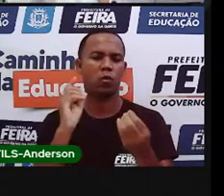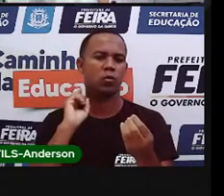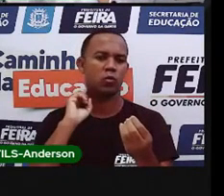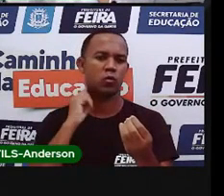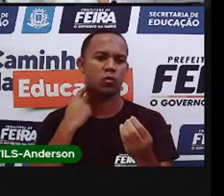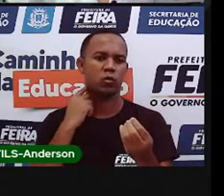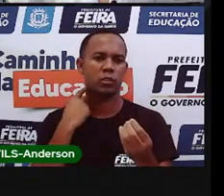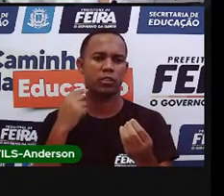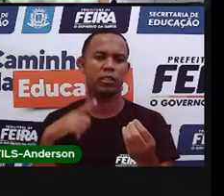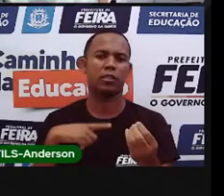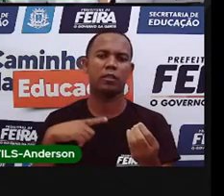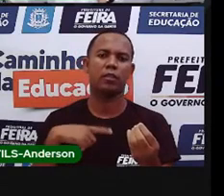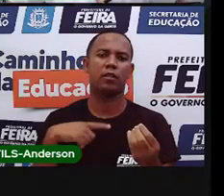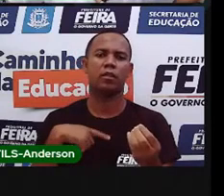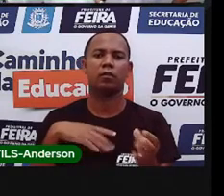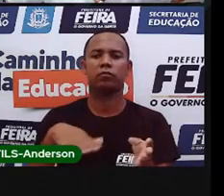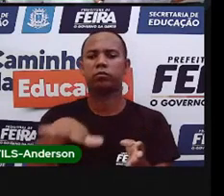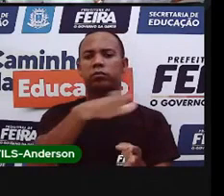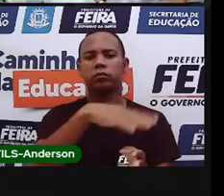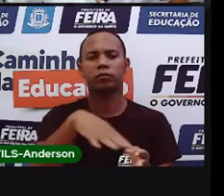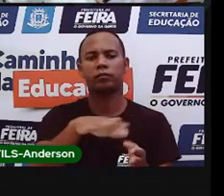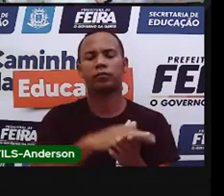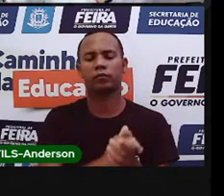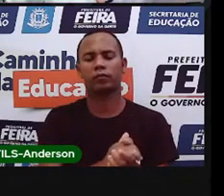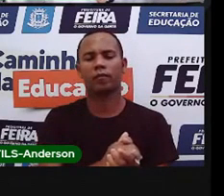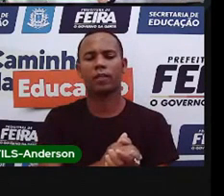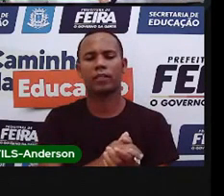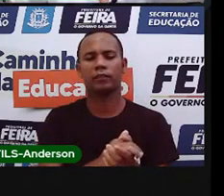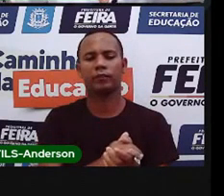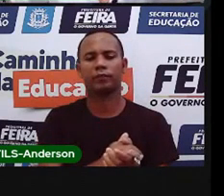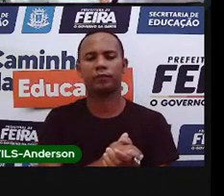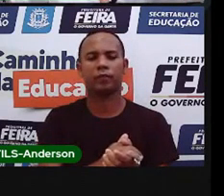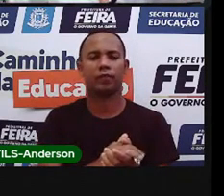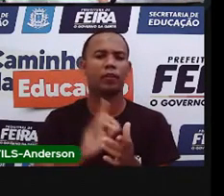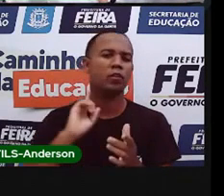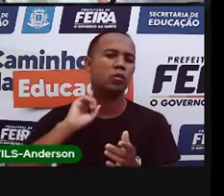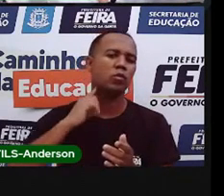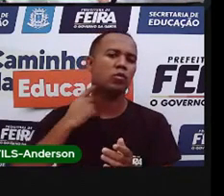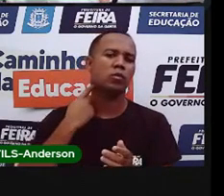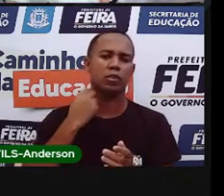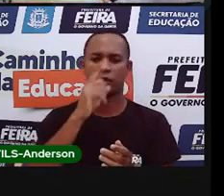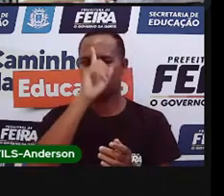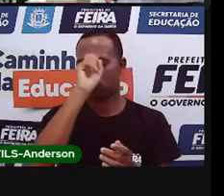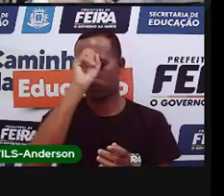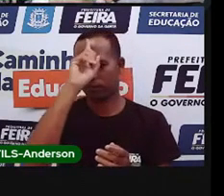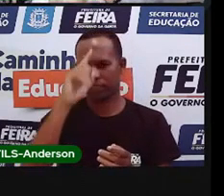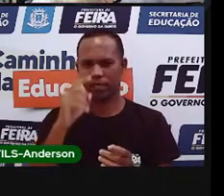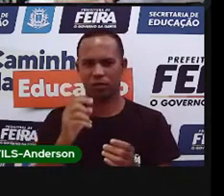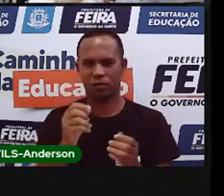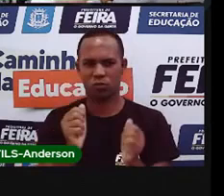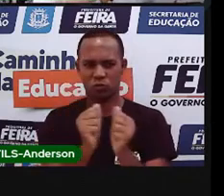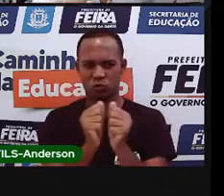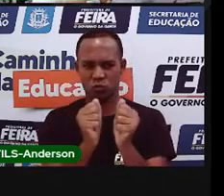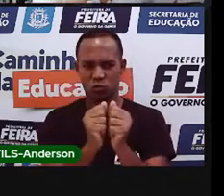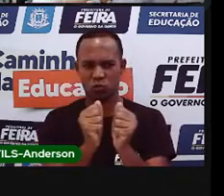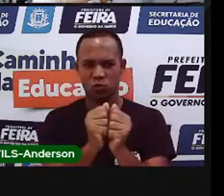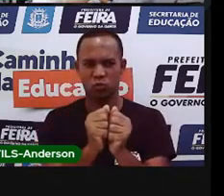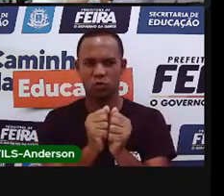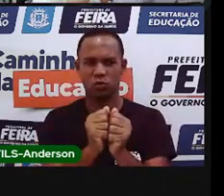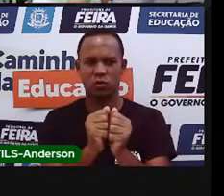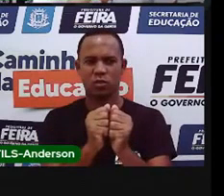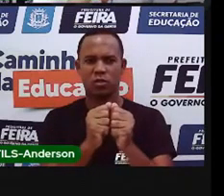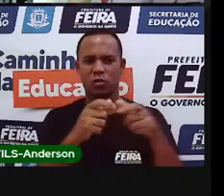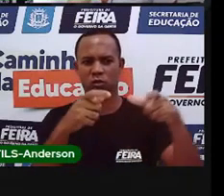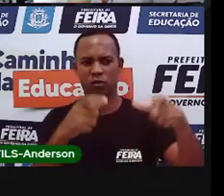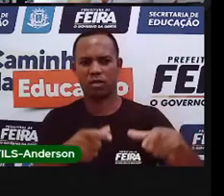existem? O lixo que sai lá do hospital, o que é que acontece com esse lixo? Ele vai para o mesmo lugar do lixo que está na minha